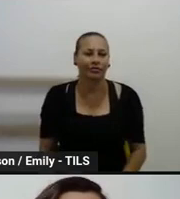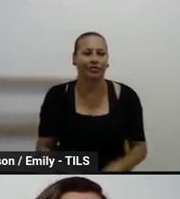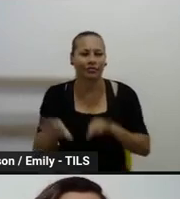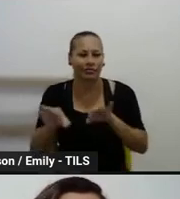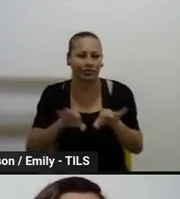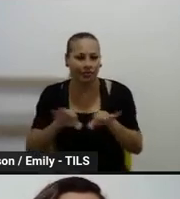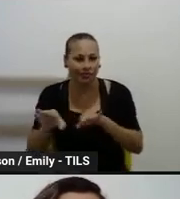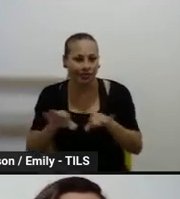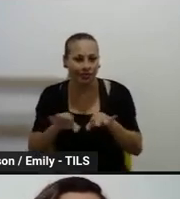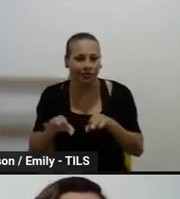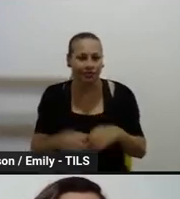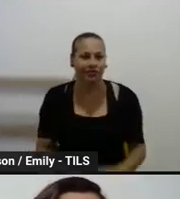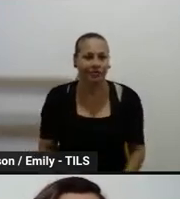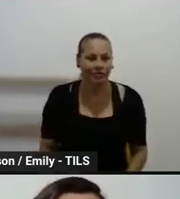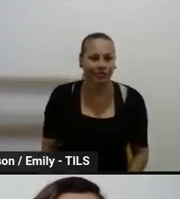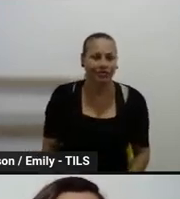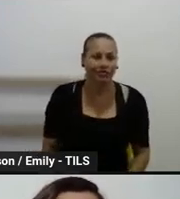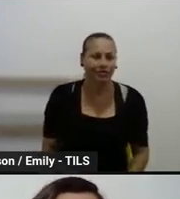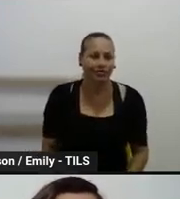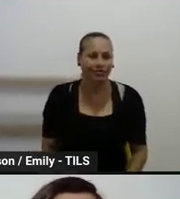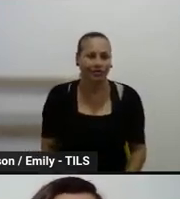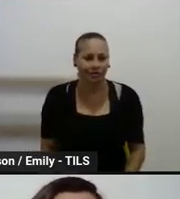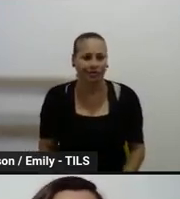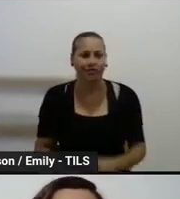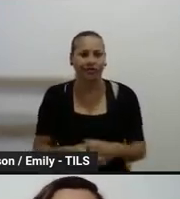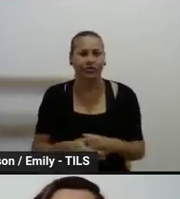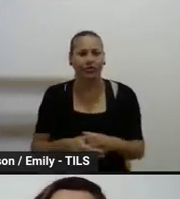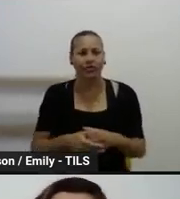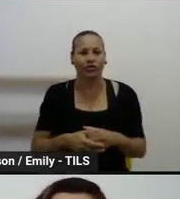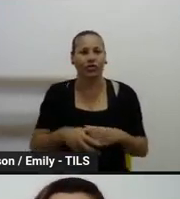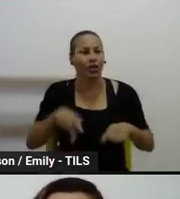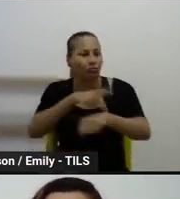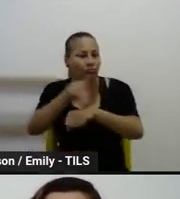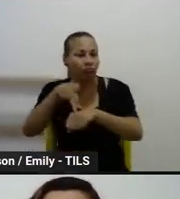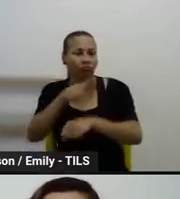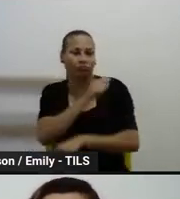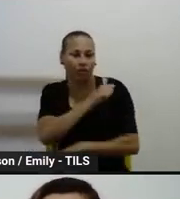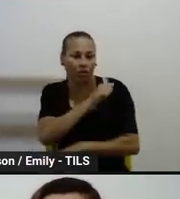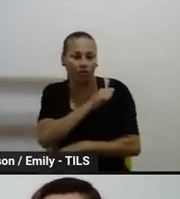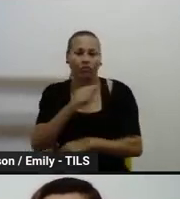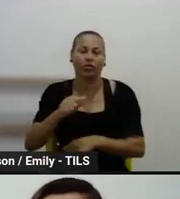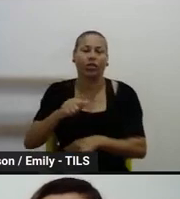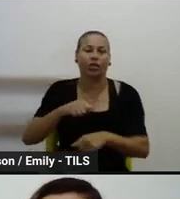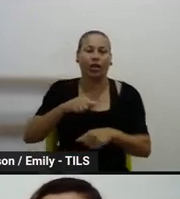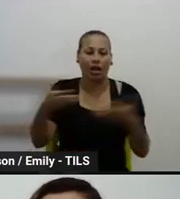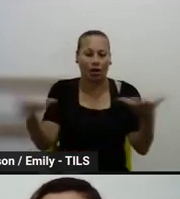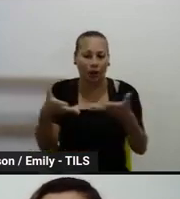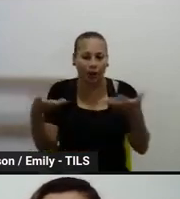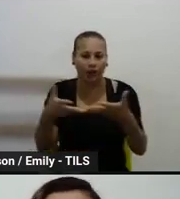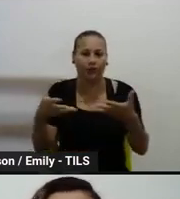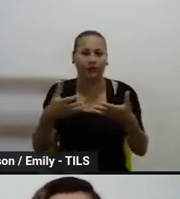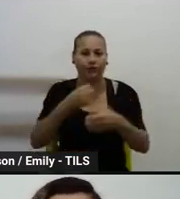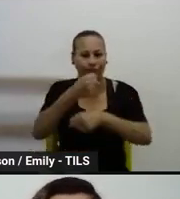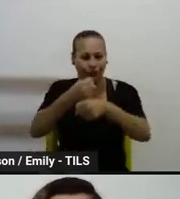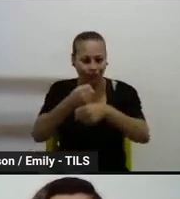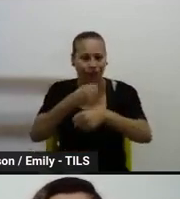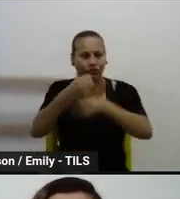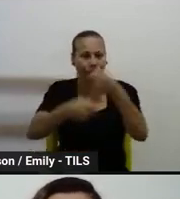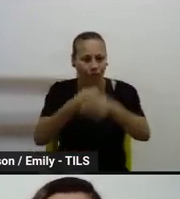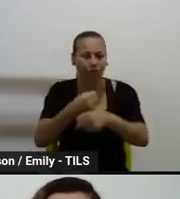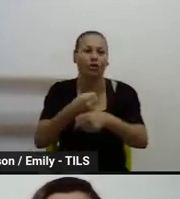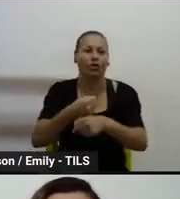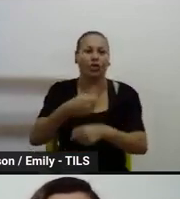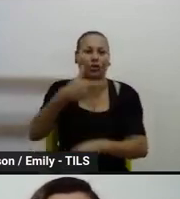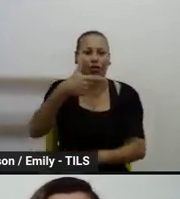há possibilidade de ampliação da presença desses estudantes no nosso cotidiano escolar. Então, é muito importante,